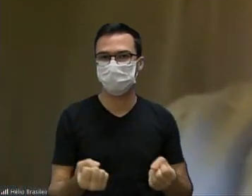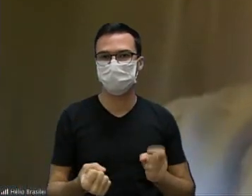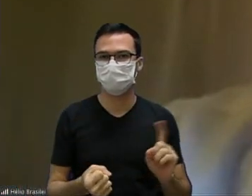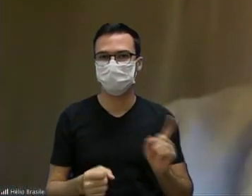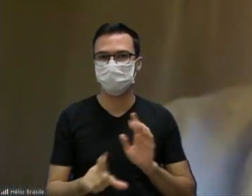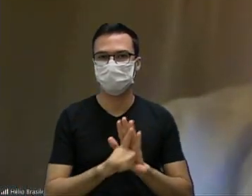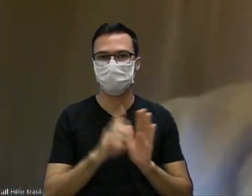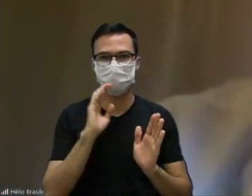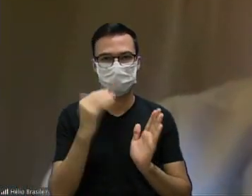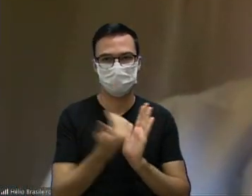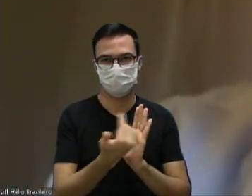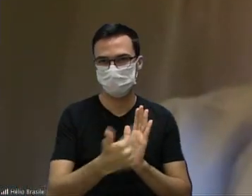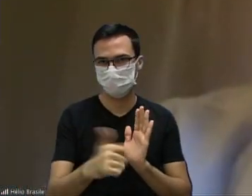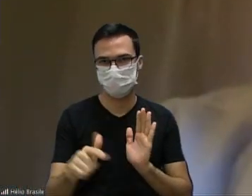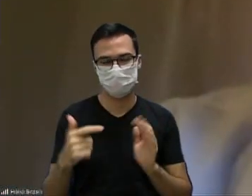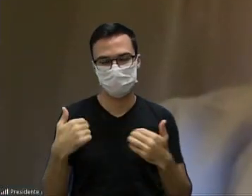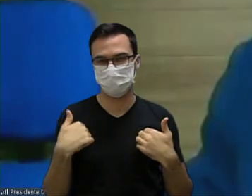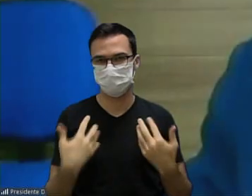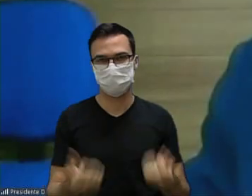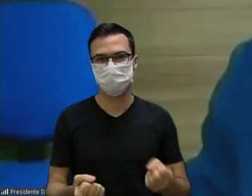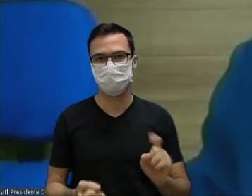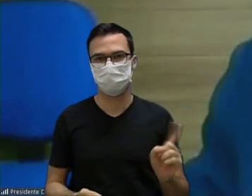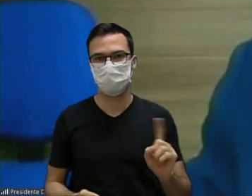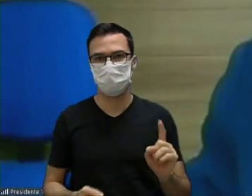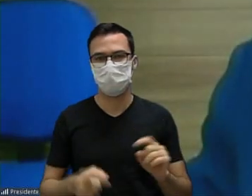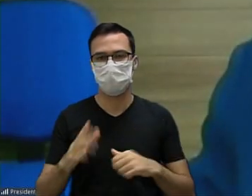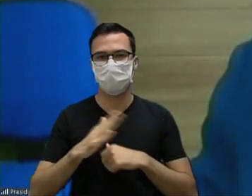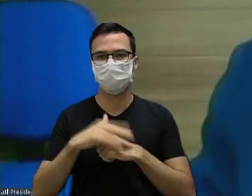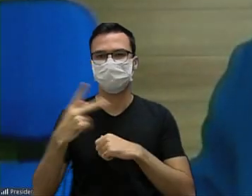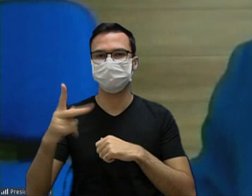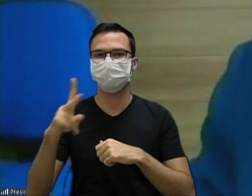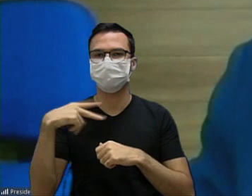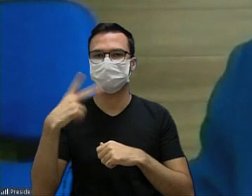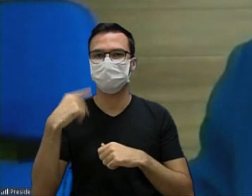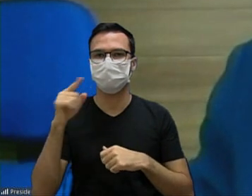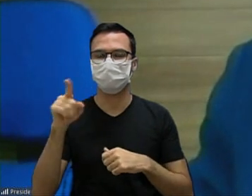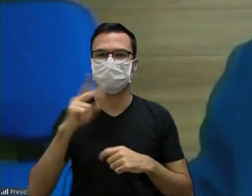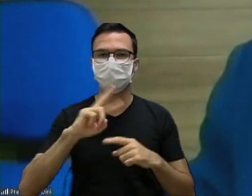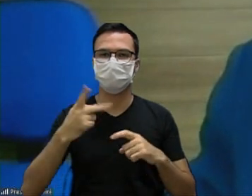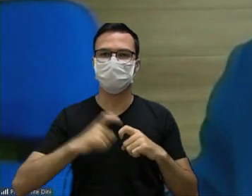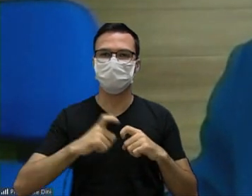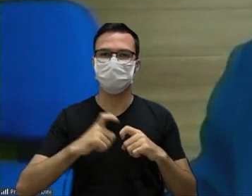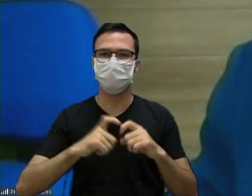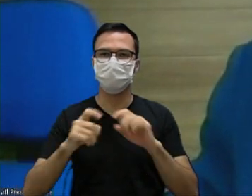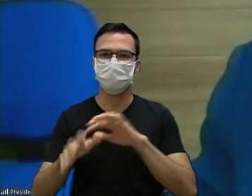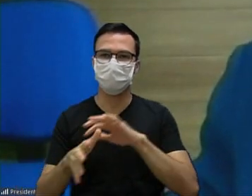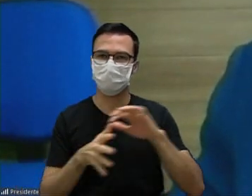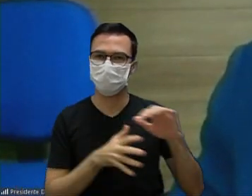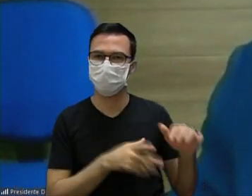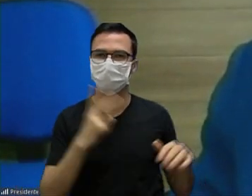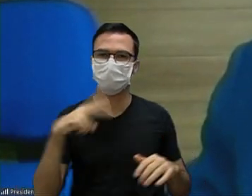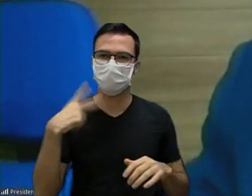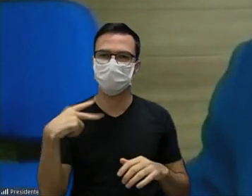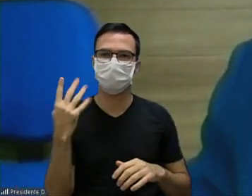constitucional ok com o voto contrário do vereador ele brasileiro vereadora fernanda